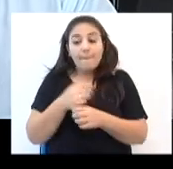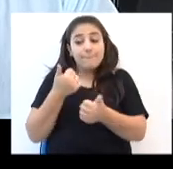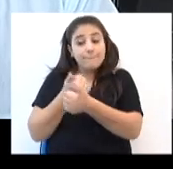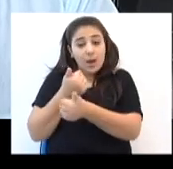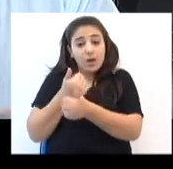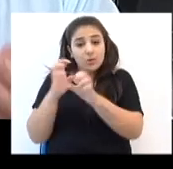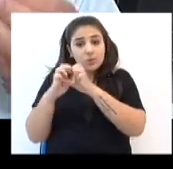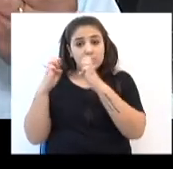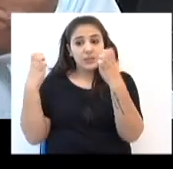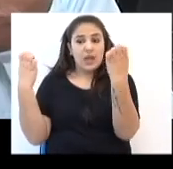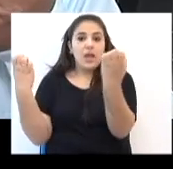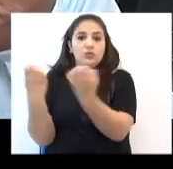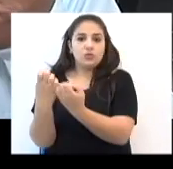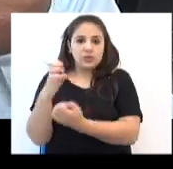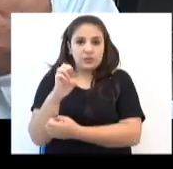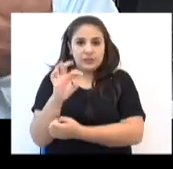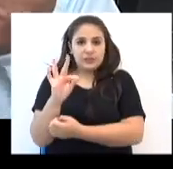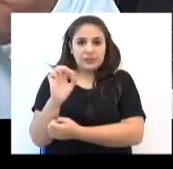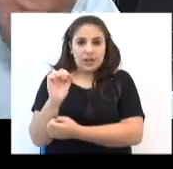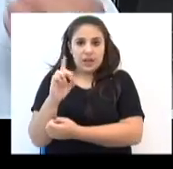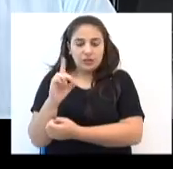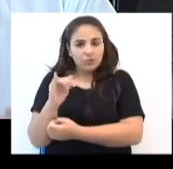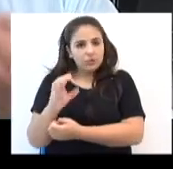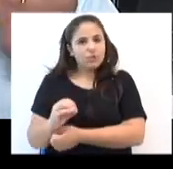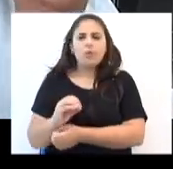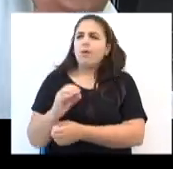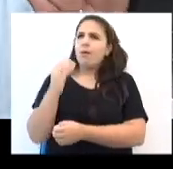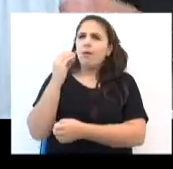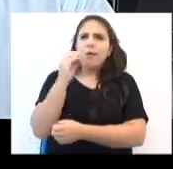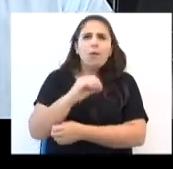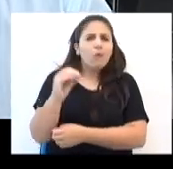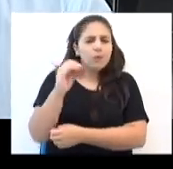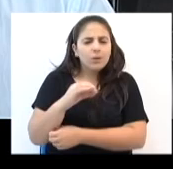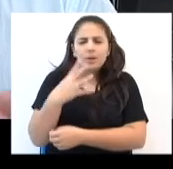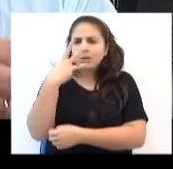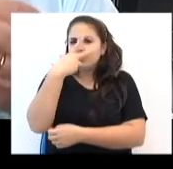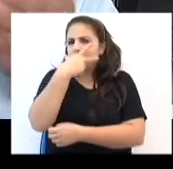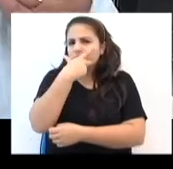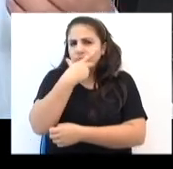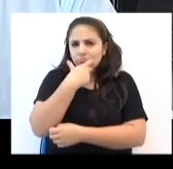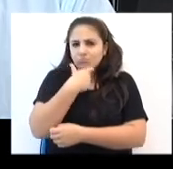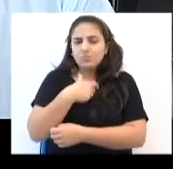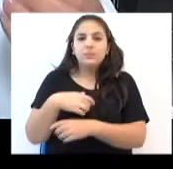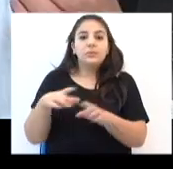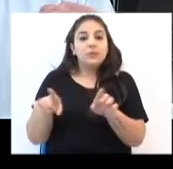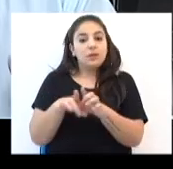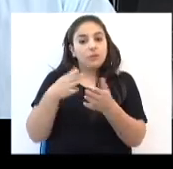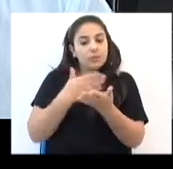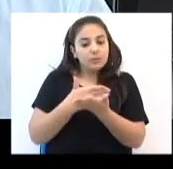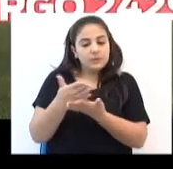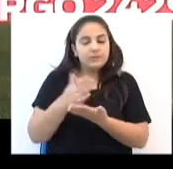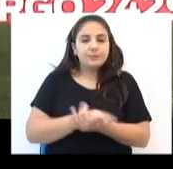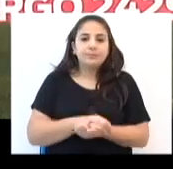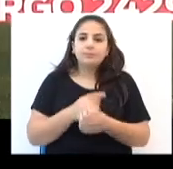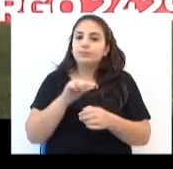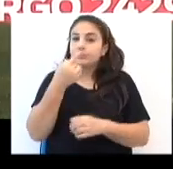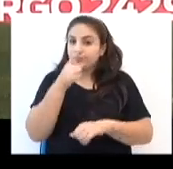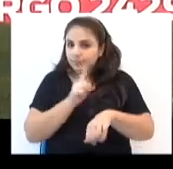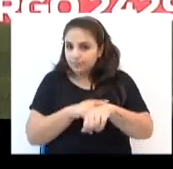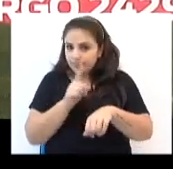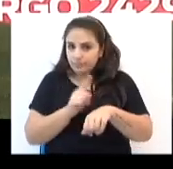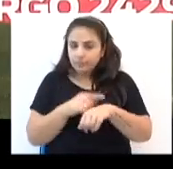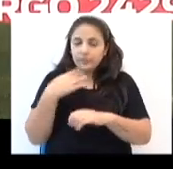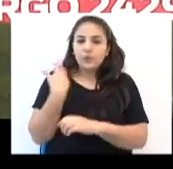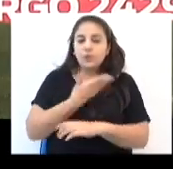olhos uma obra maravilhosa, fantástica, extraordinária que está nascendo. Em outro